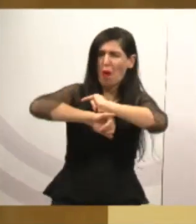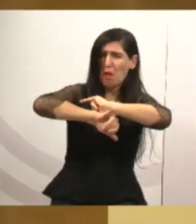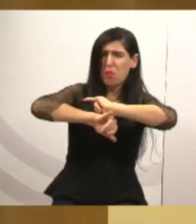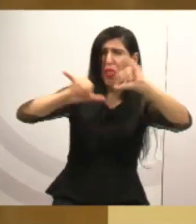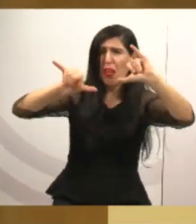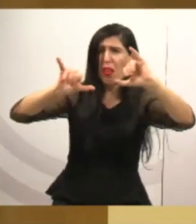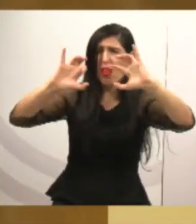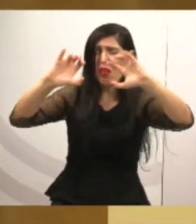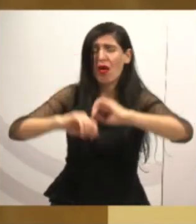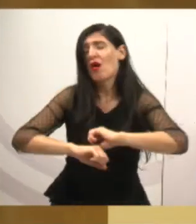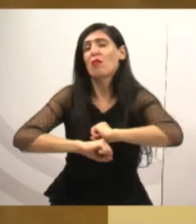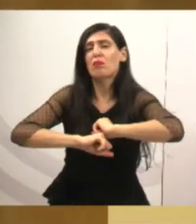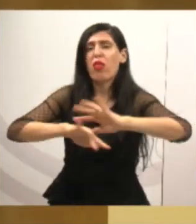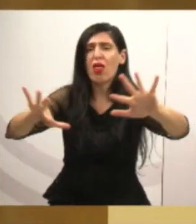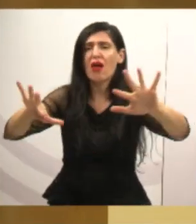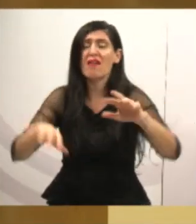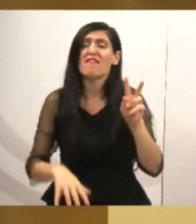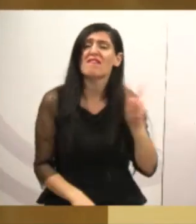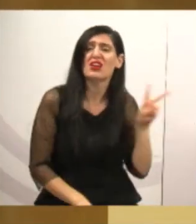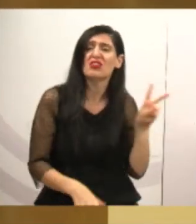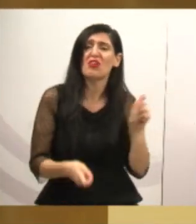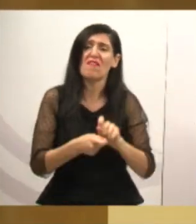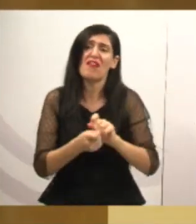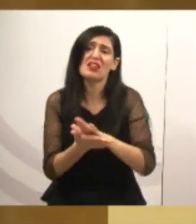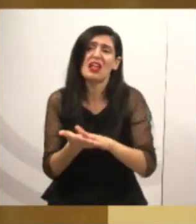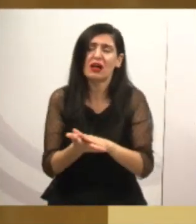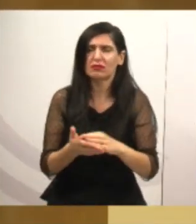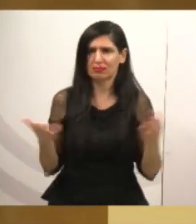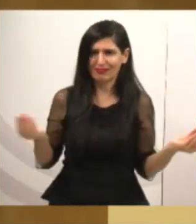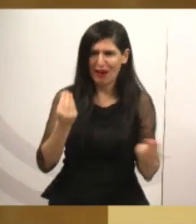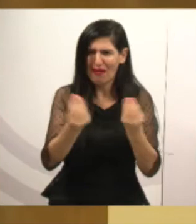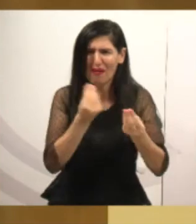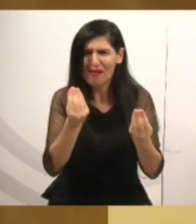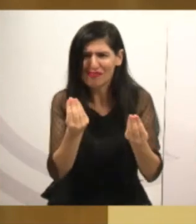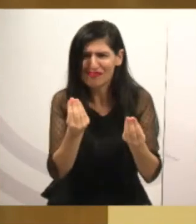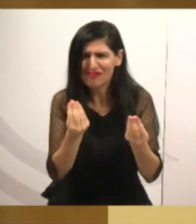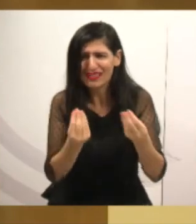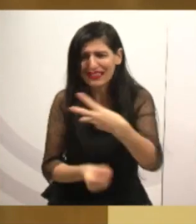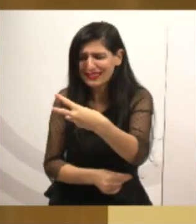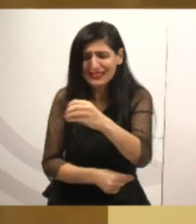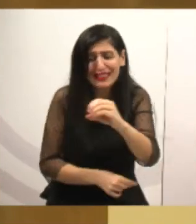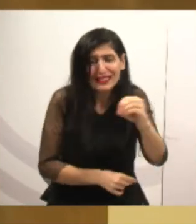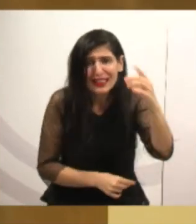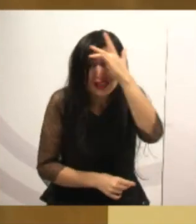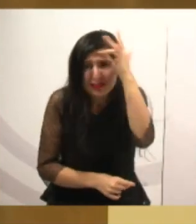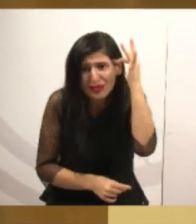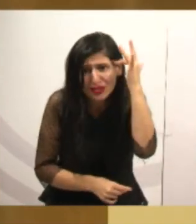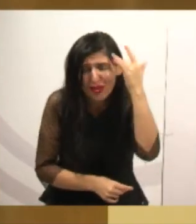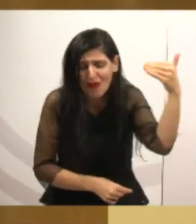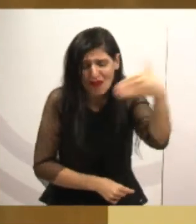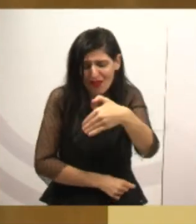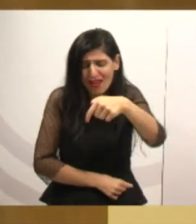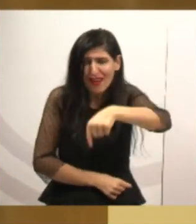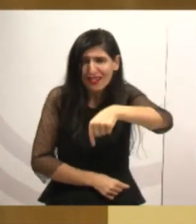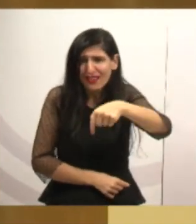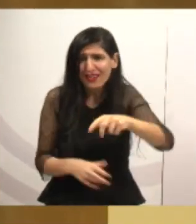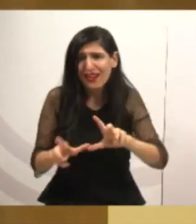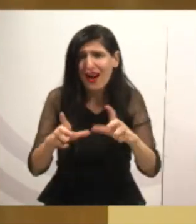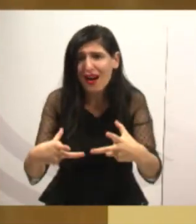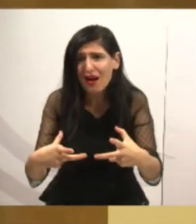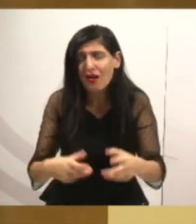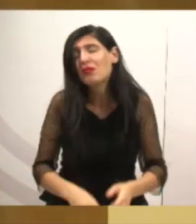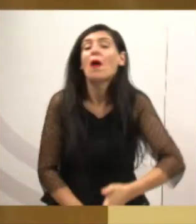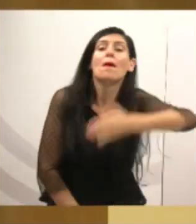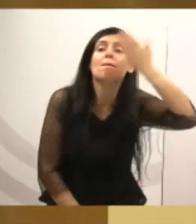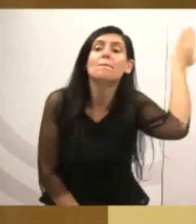nada. Então, assim, eu sou muito tranquilo nesse aspecto de falar, porque eu acho que é importante a gente falar, mostrar